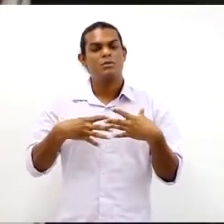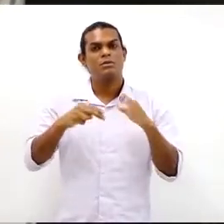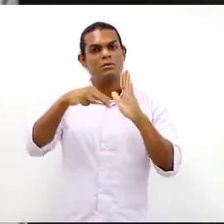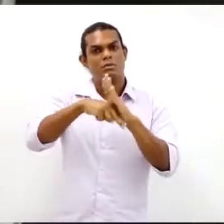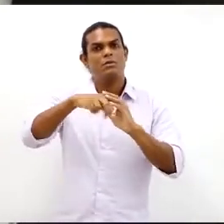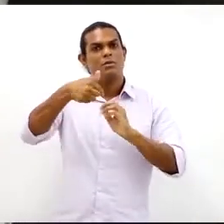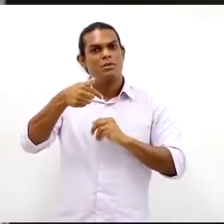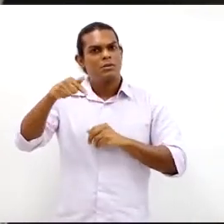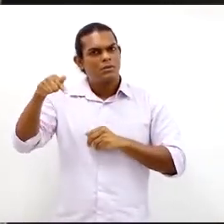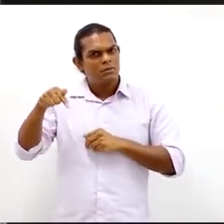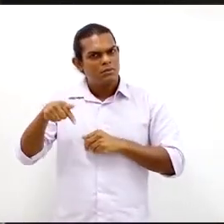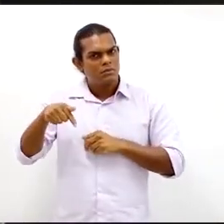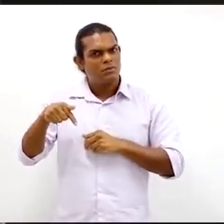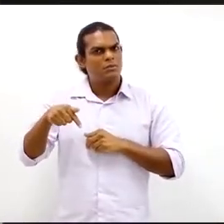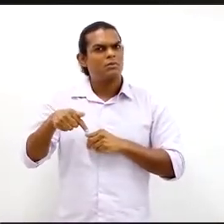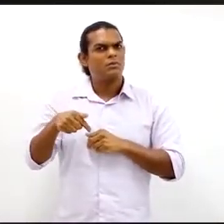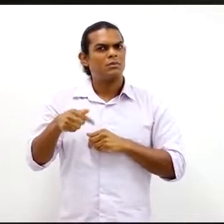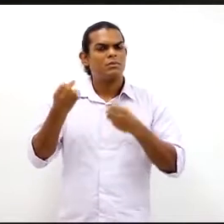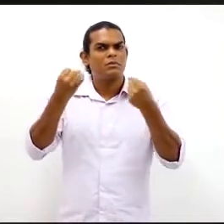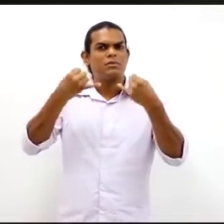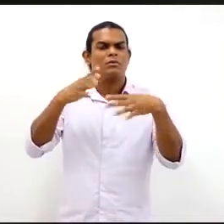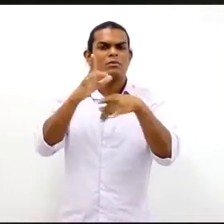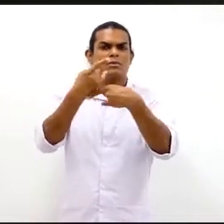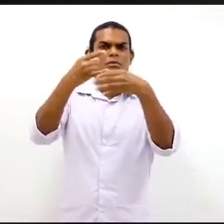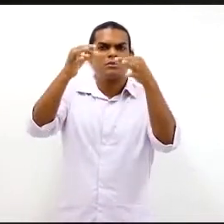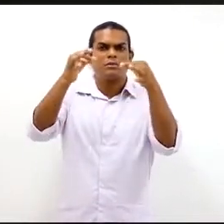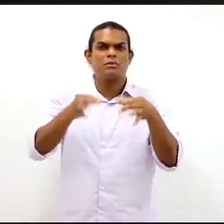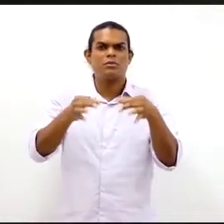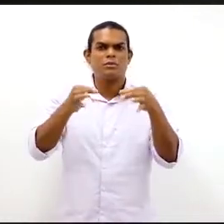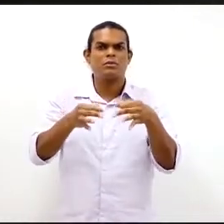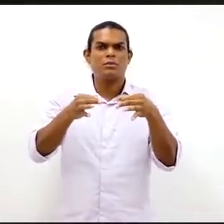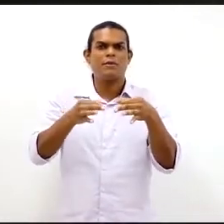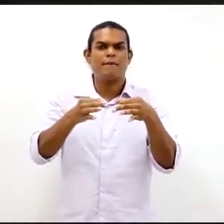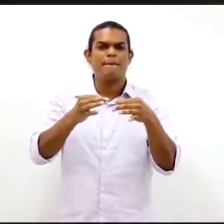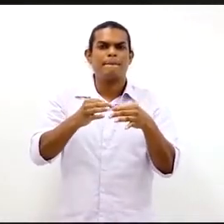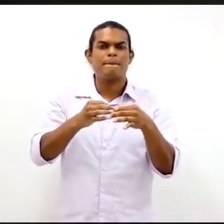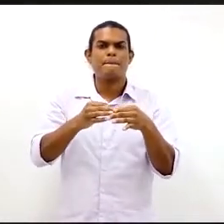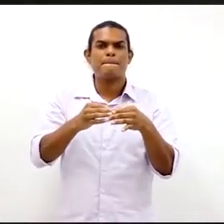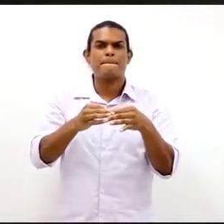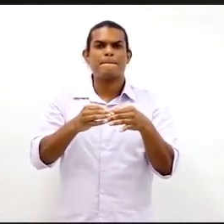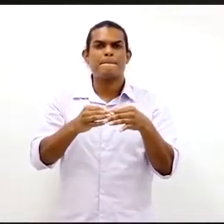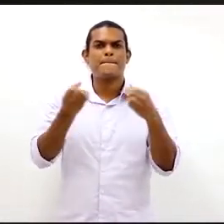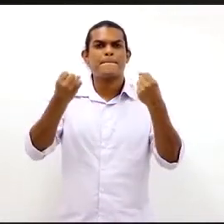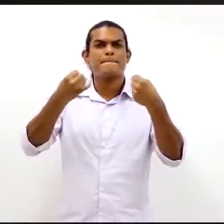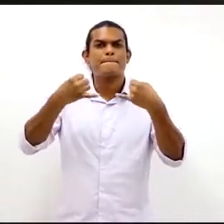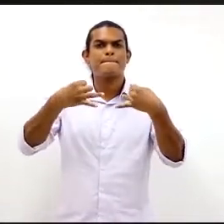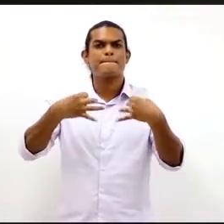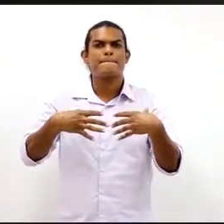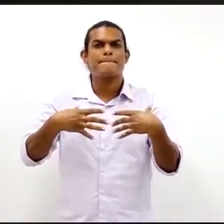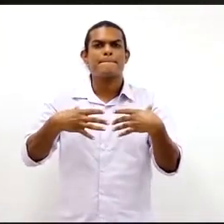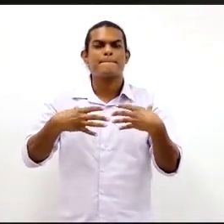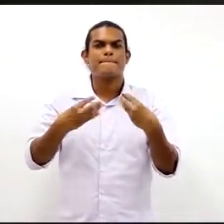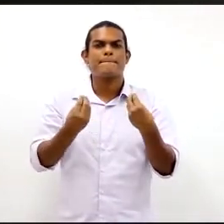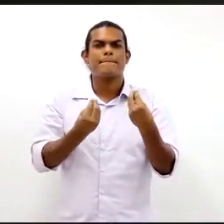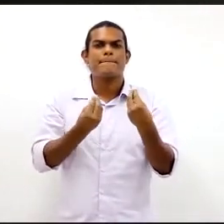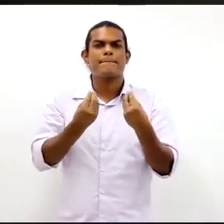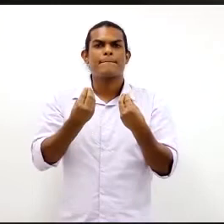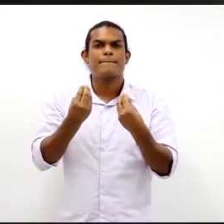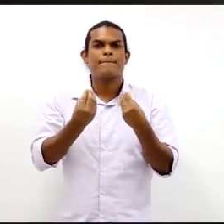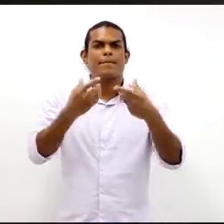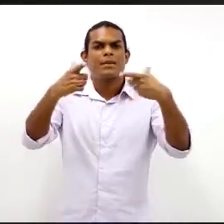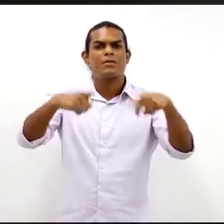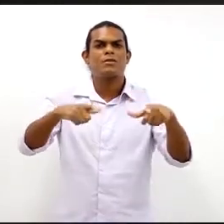fala sobre ergonomia, nos traz os parâmetros de adequação das condições ambientais e as condições de trabalho